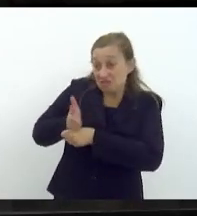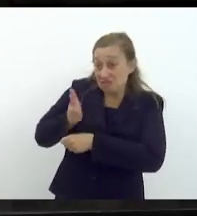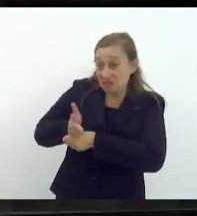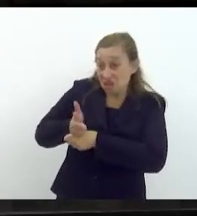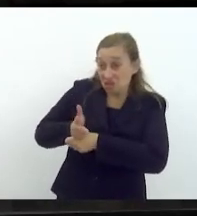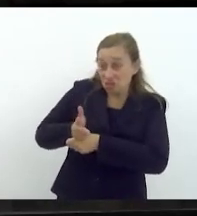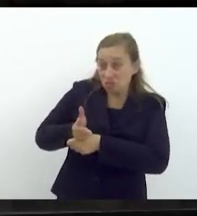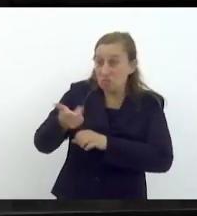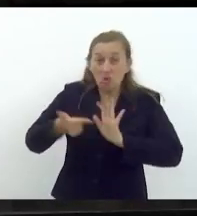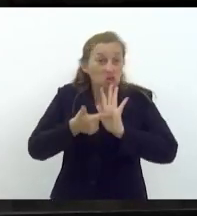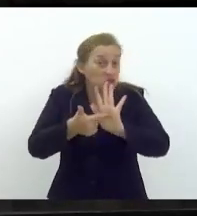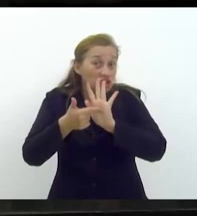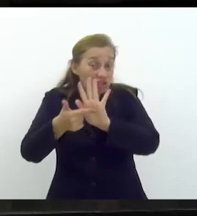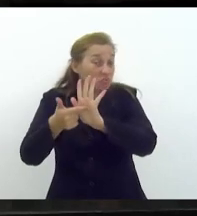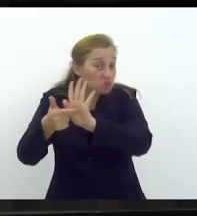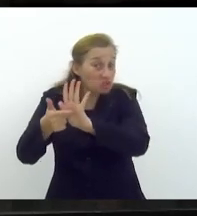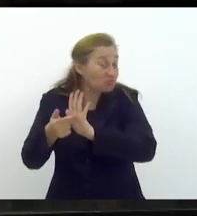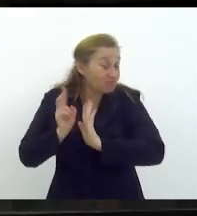passando isso,